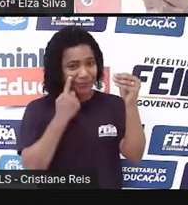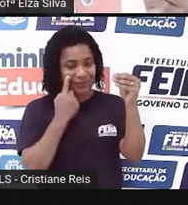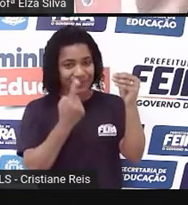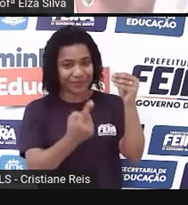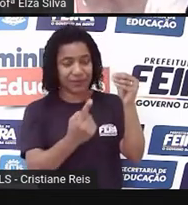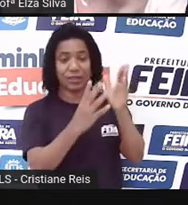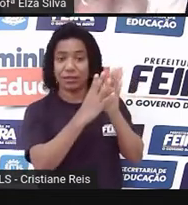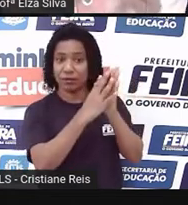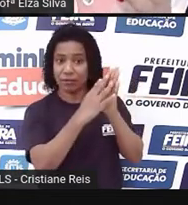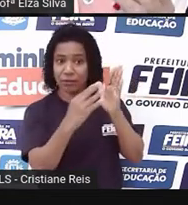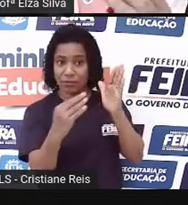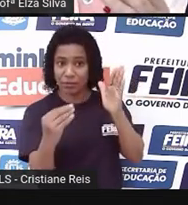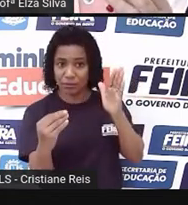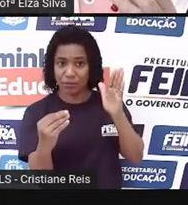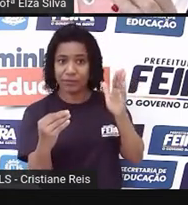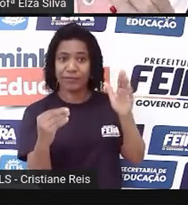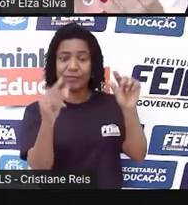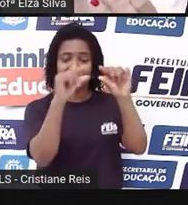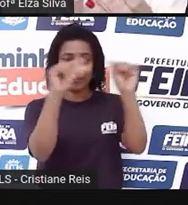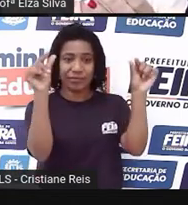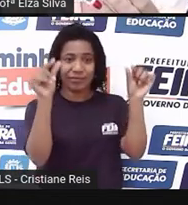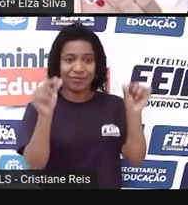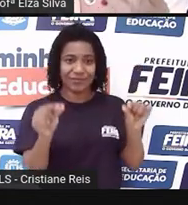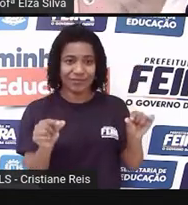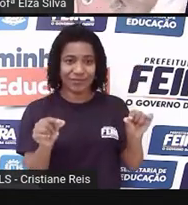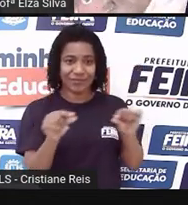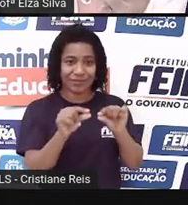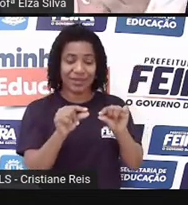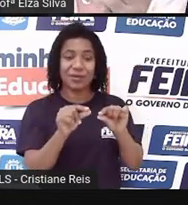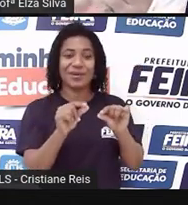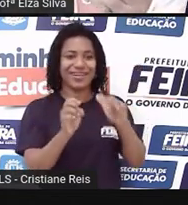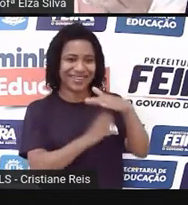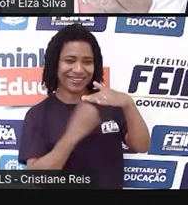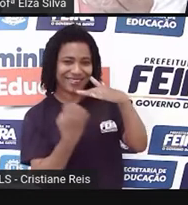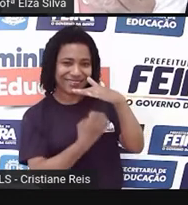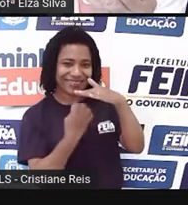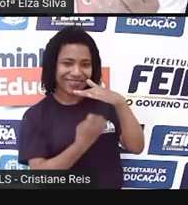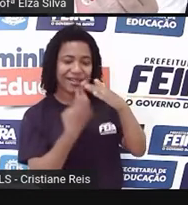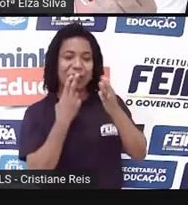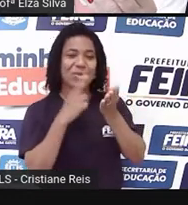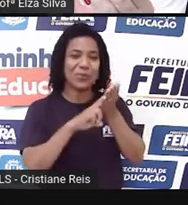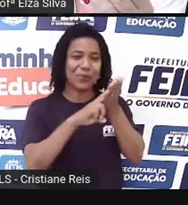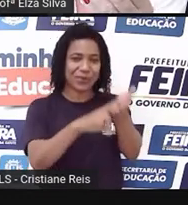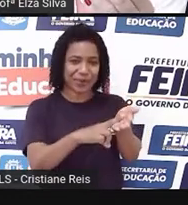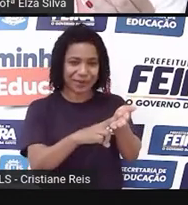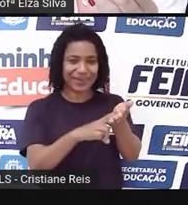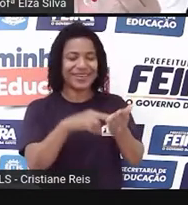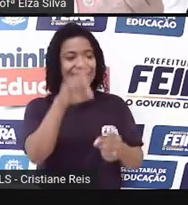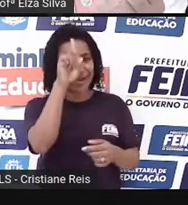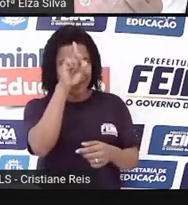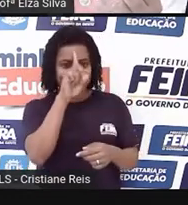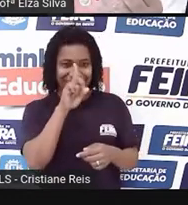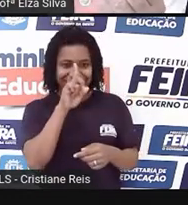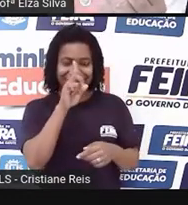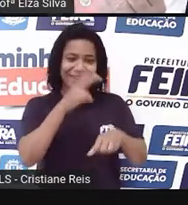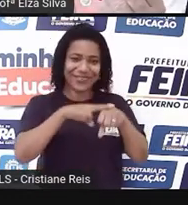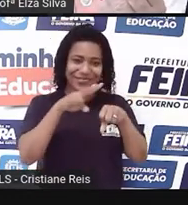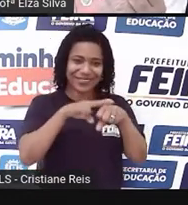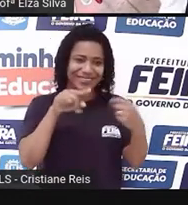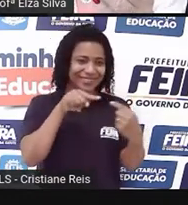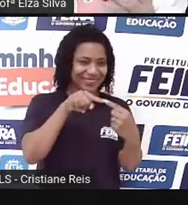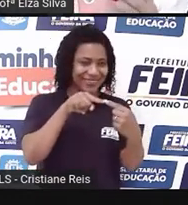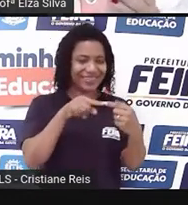que inclusive, né, ele tem uns detalhes com a cor do correio, em amarelo e verde, yellow and green.